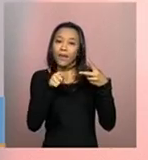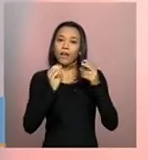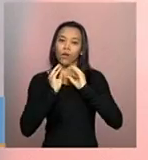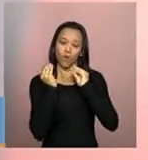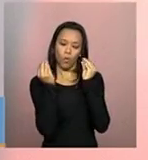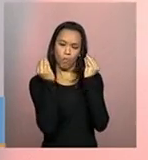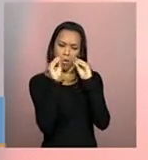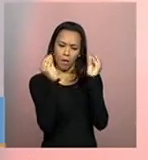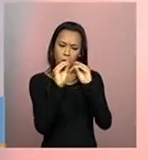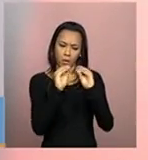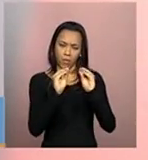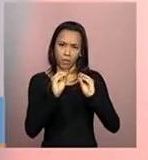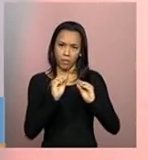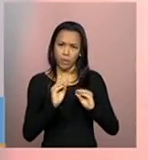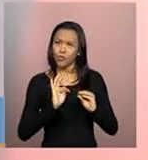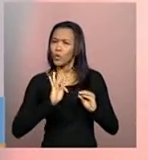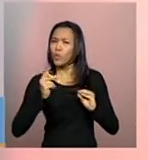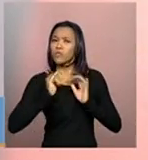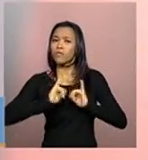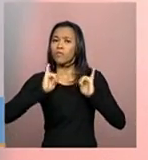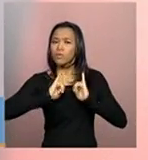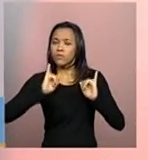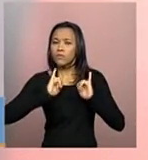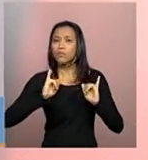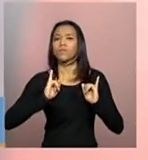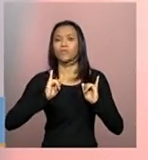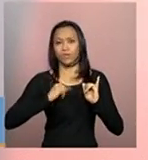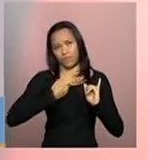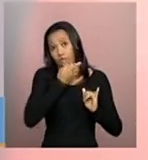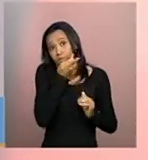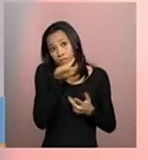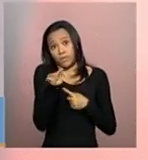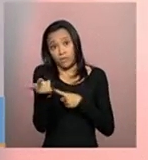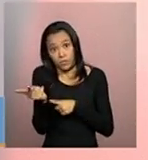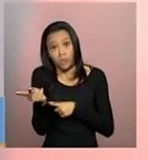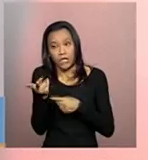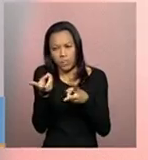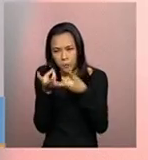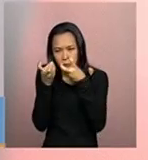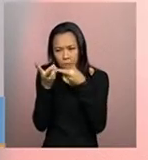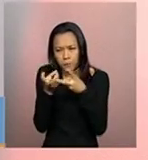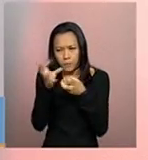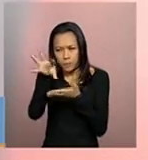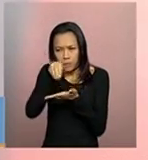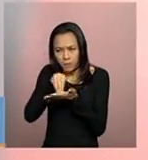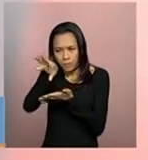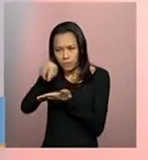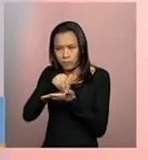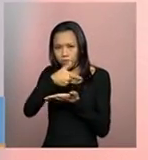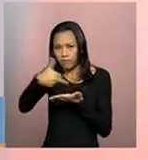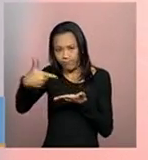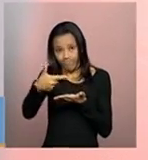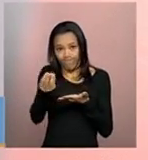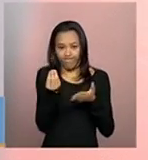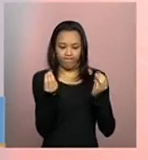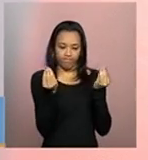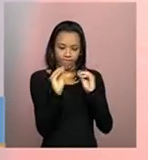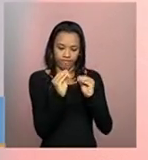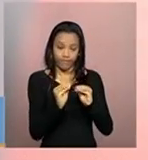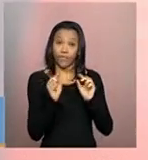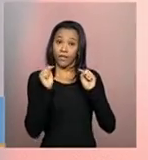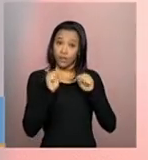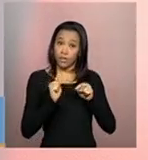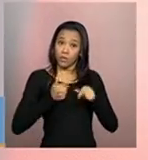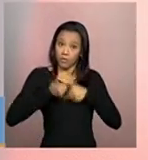todas as informações realizadas na visita. Na verdade, isso diretamente relacionado ao